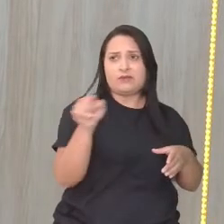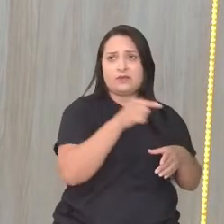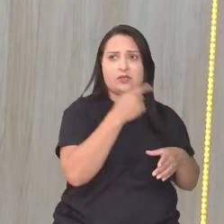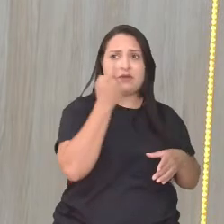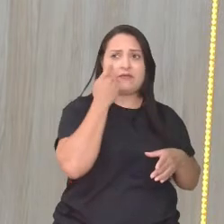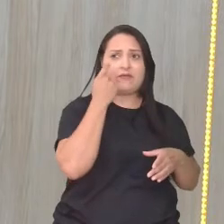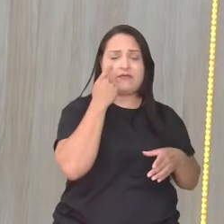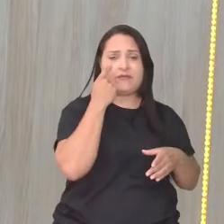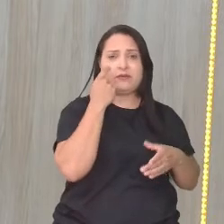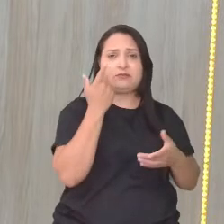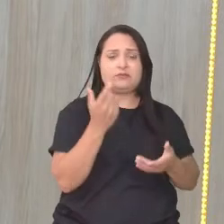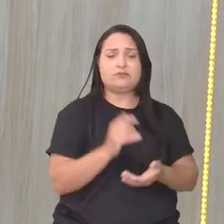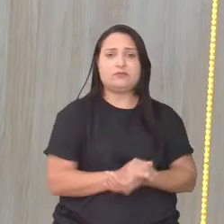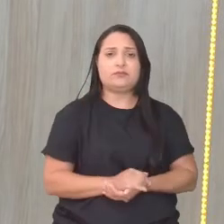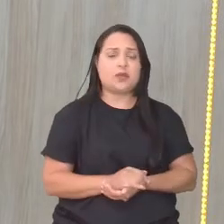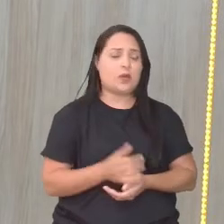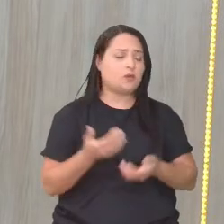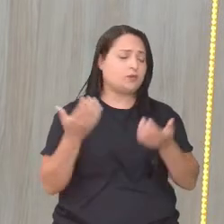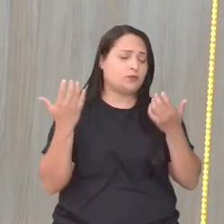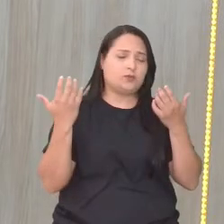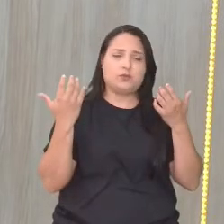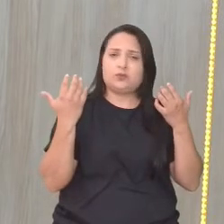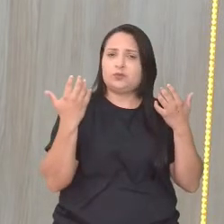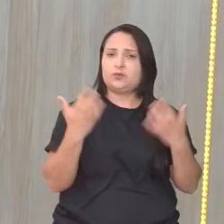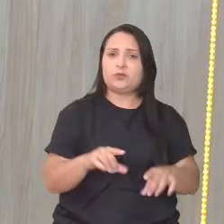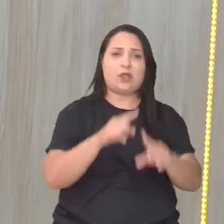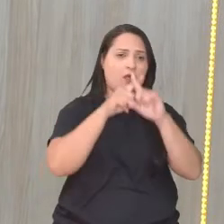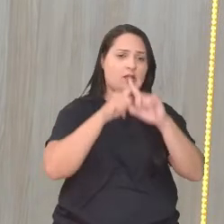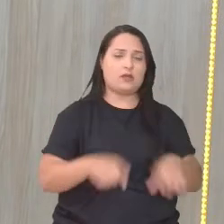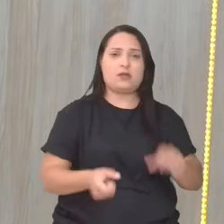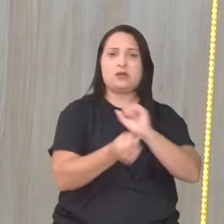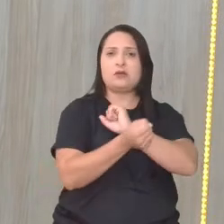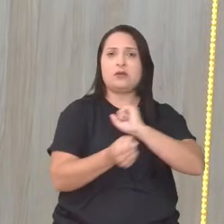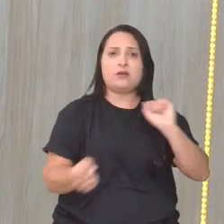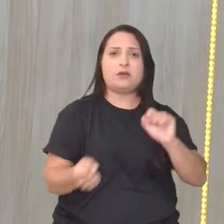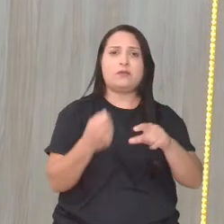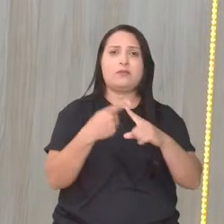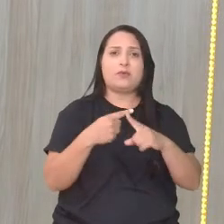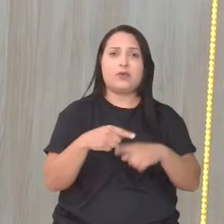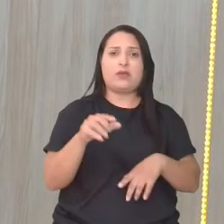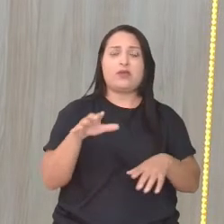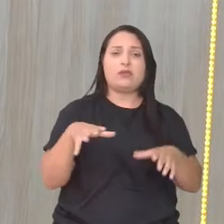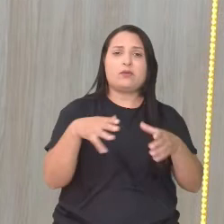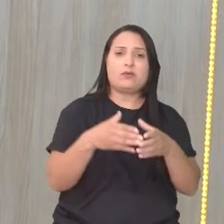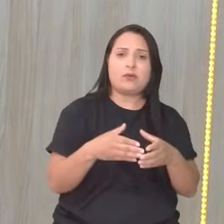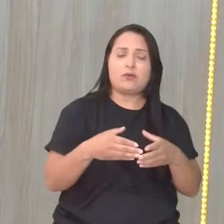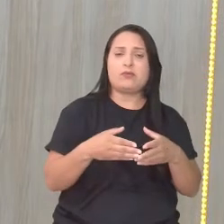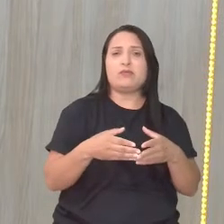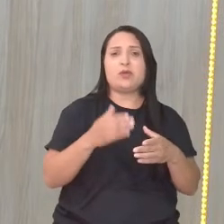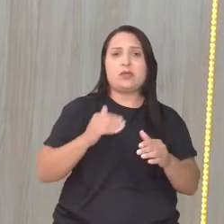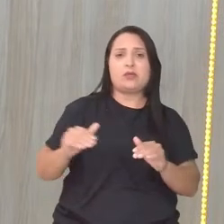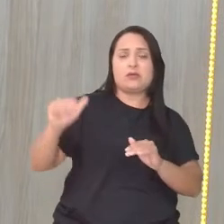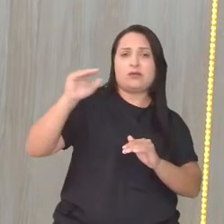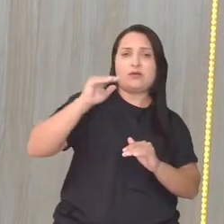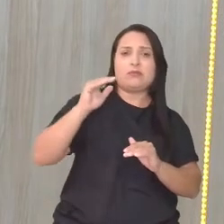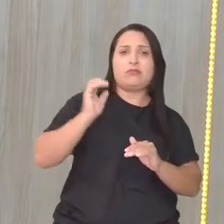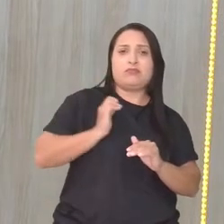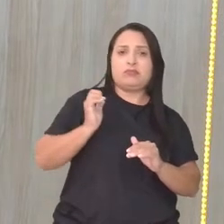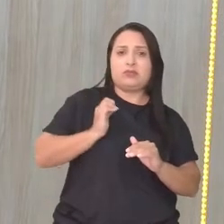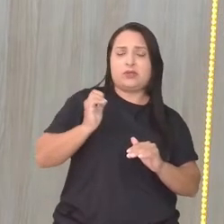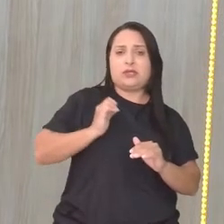ao meio. Ele não queria a abolição da escravatura. Porque essa elite política e econômica eram os grandes